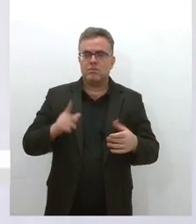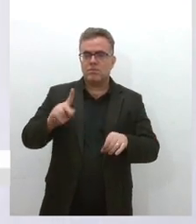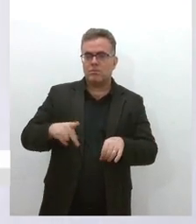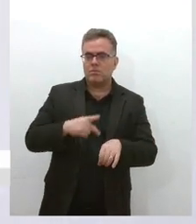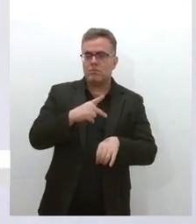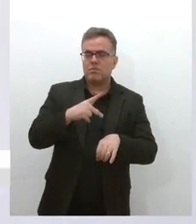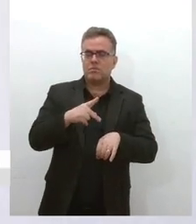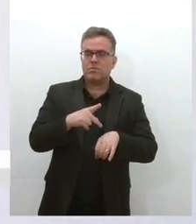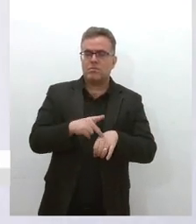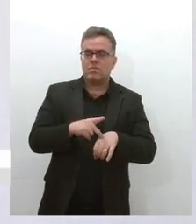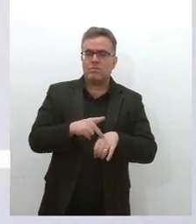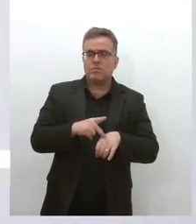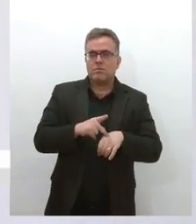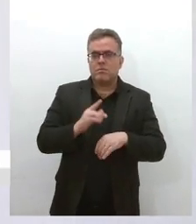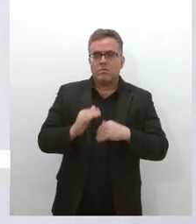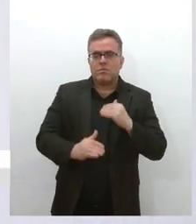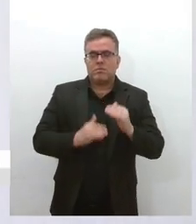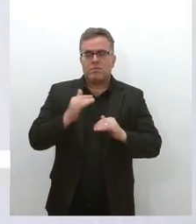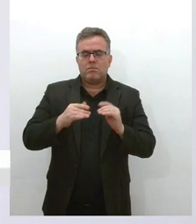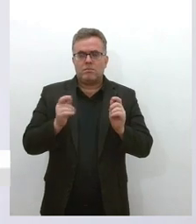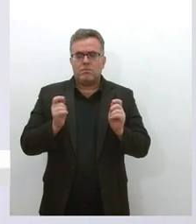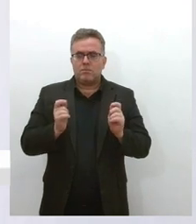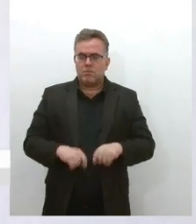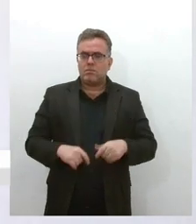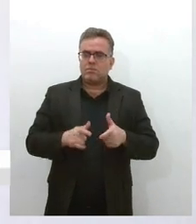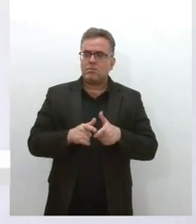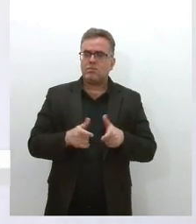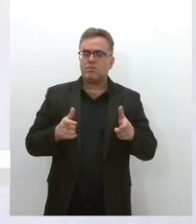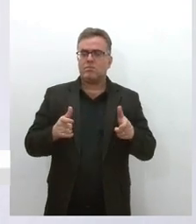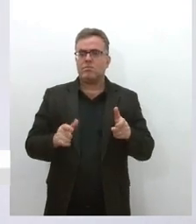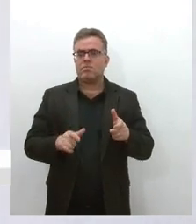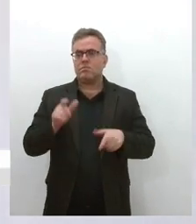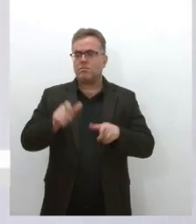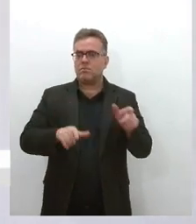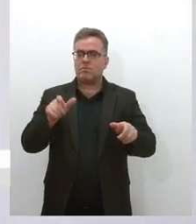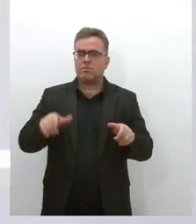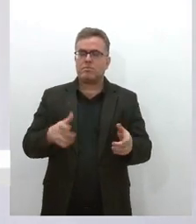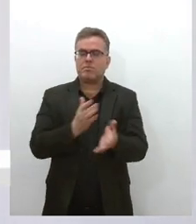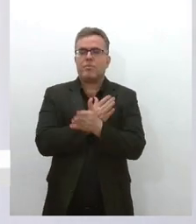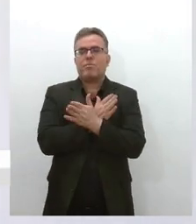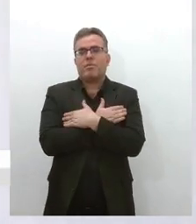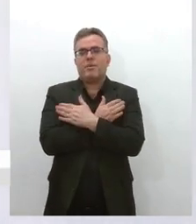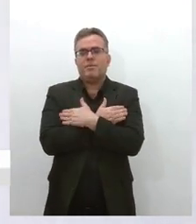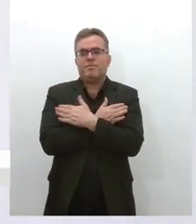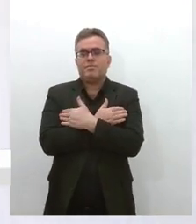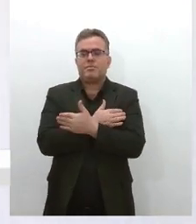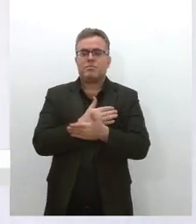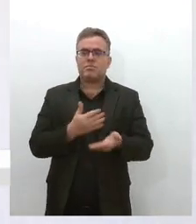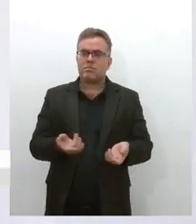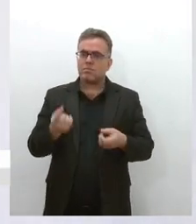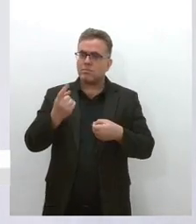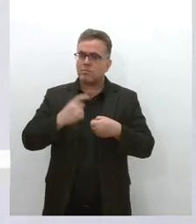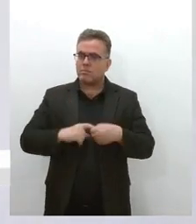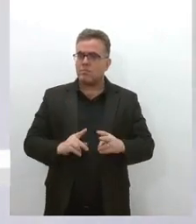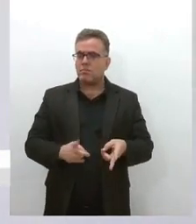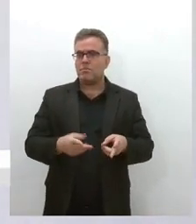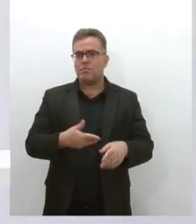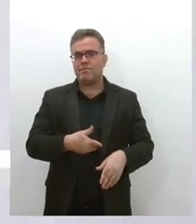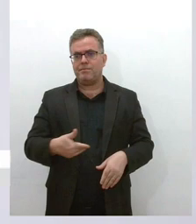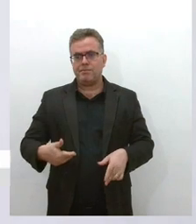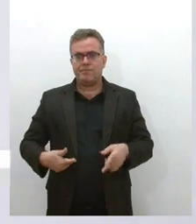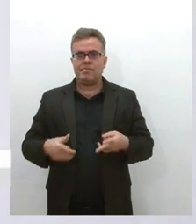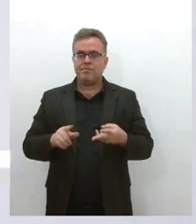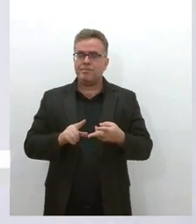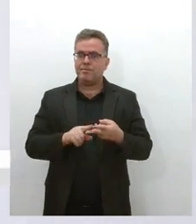número crescente de pessoas desempregadas, voltamos para o mapa da fome, né,